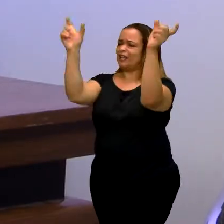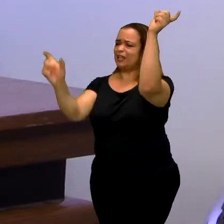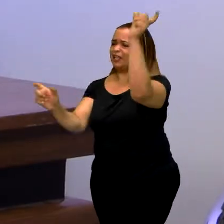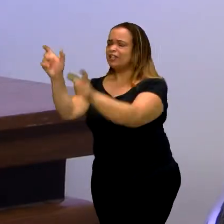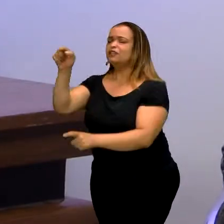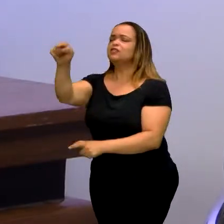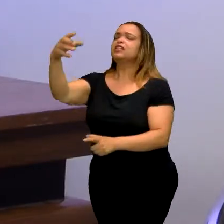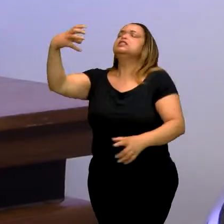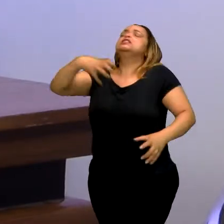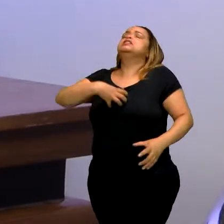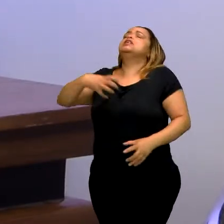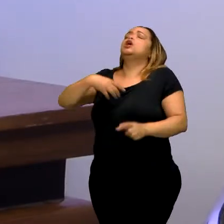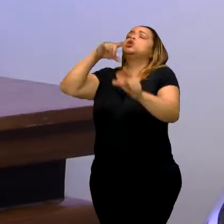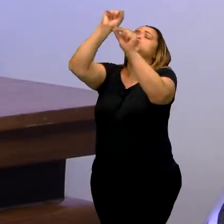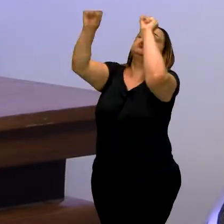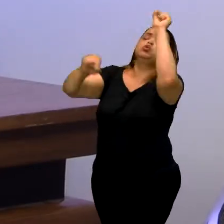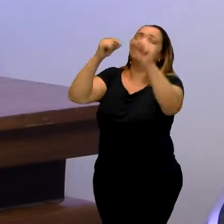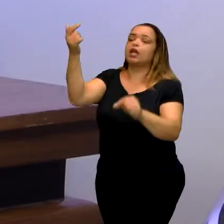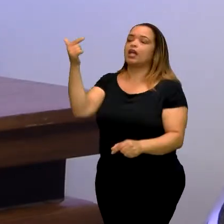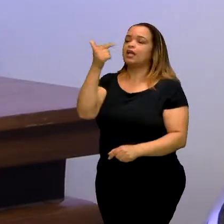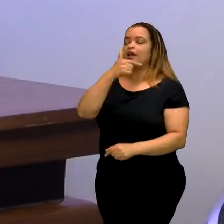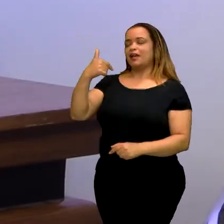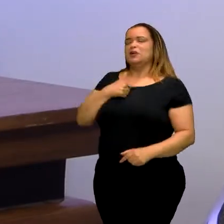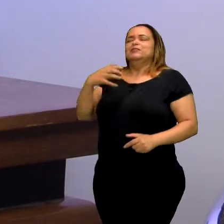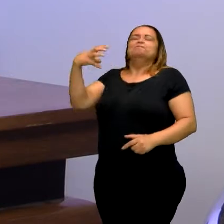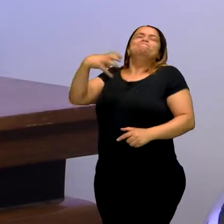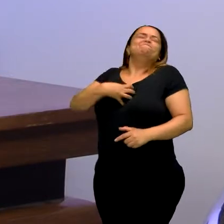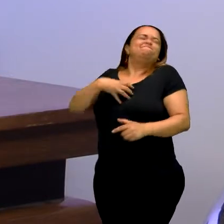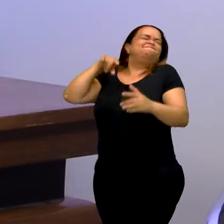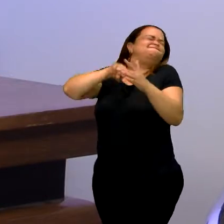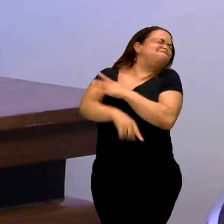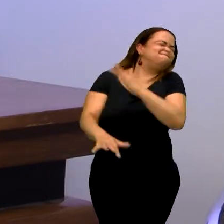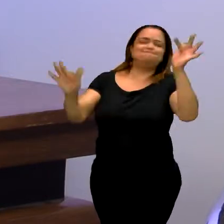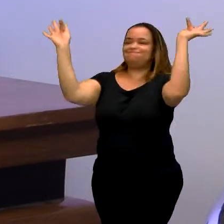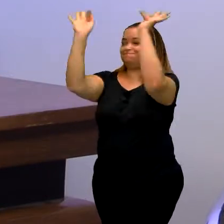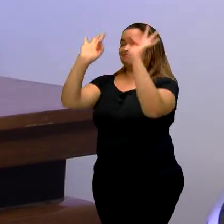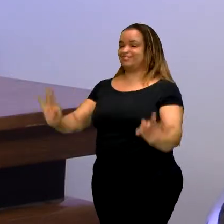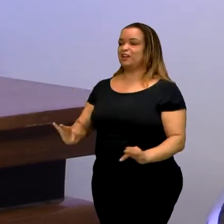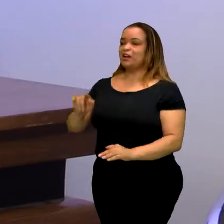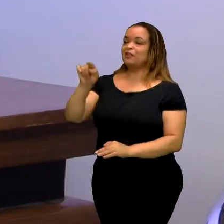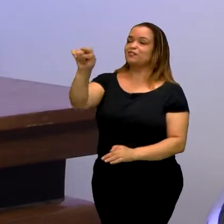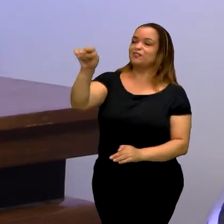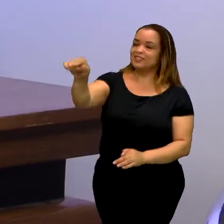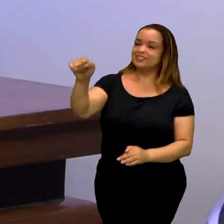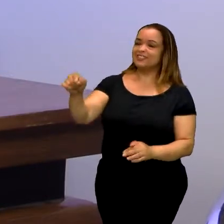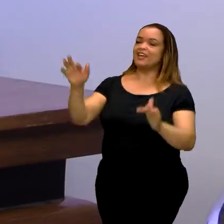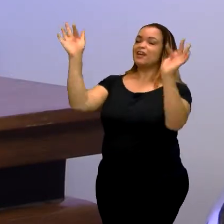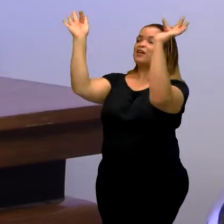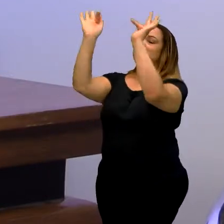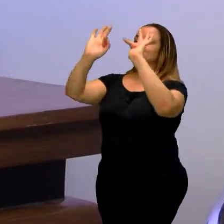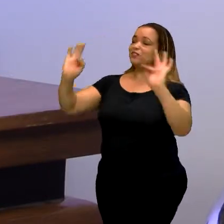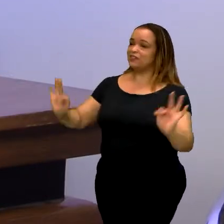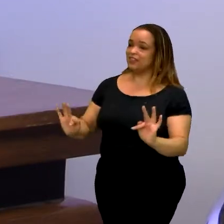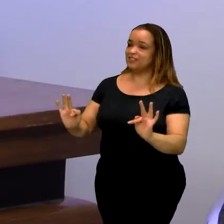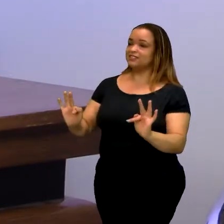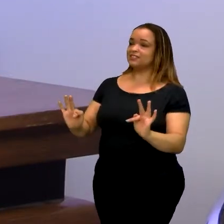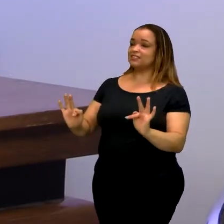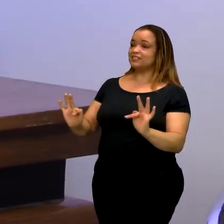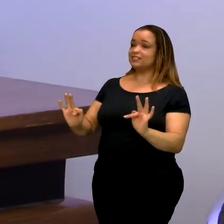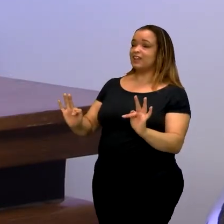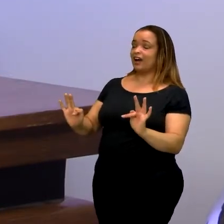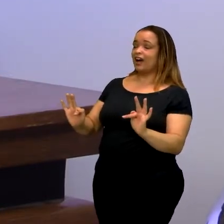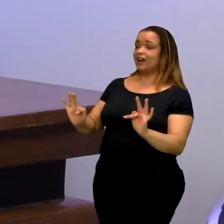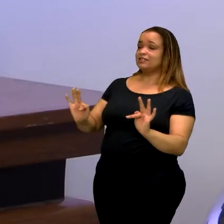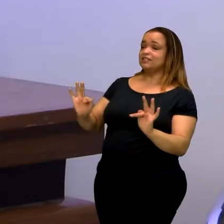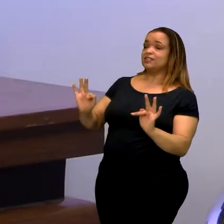que é a sensação do riso? Falei, felicidade. Minha mãe falou, está vendo? Você está dando felicidade para aqueles que estão tirando o sarro de você